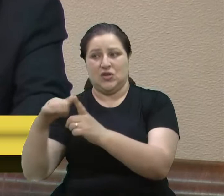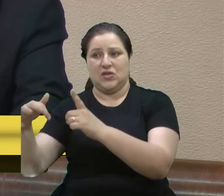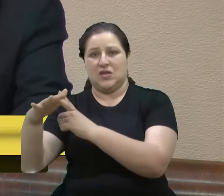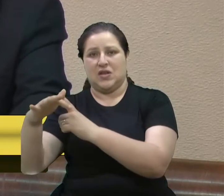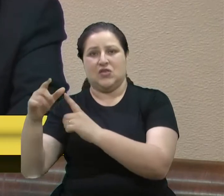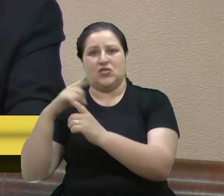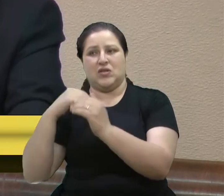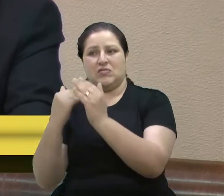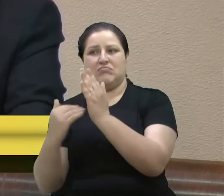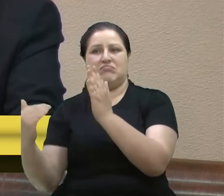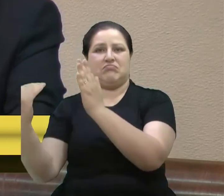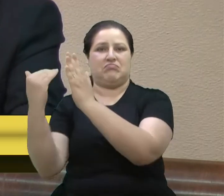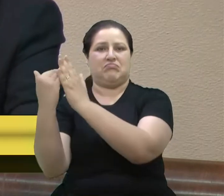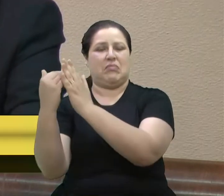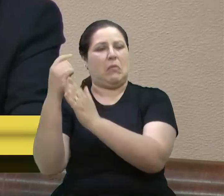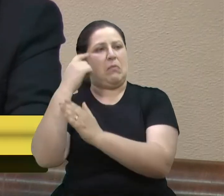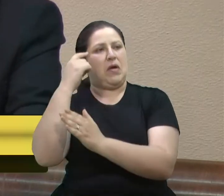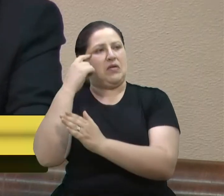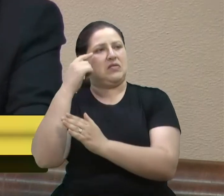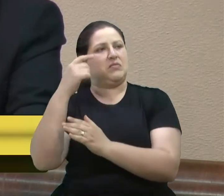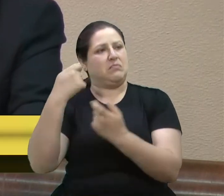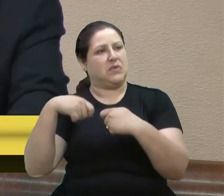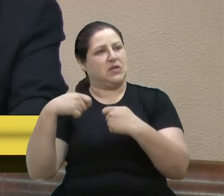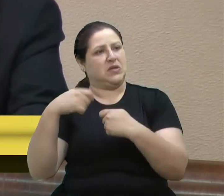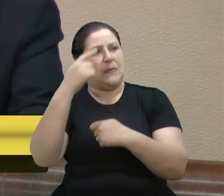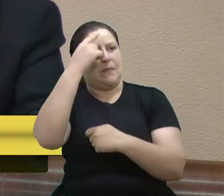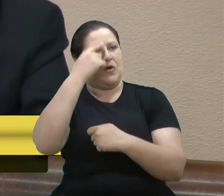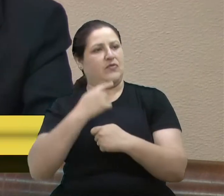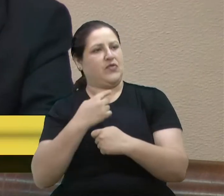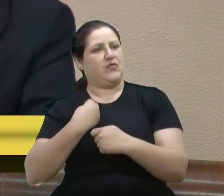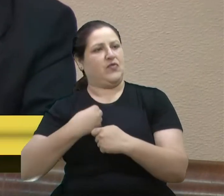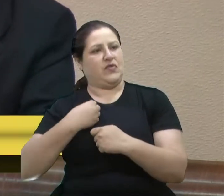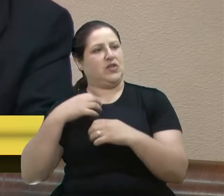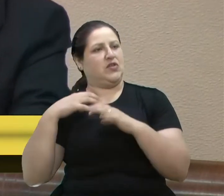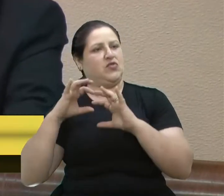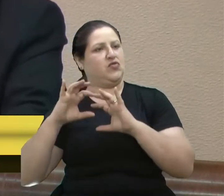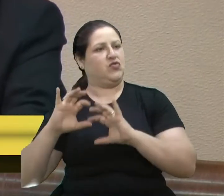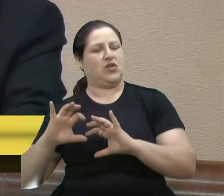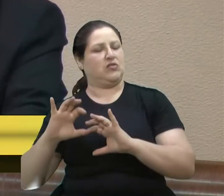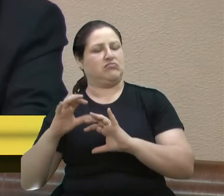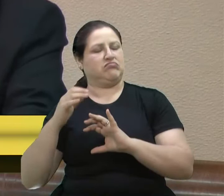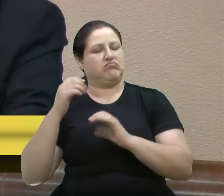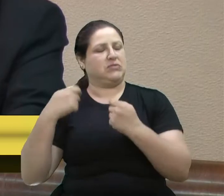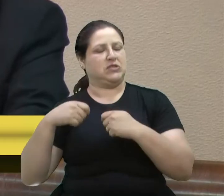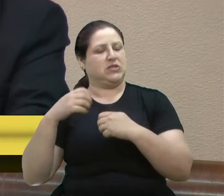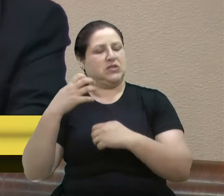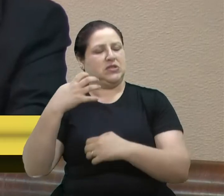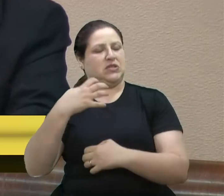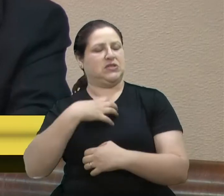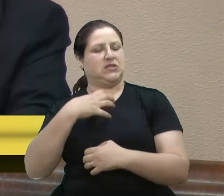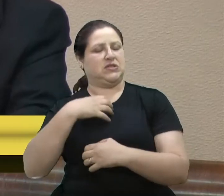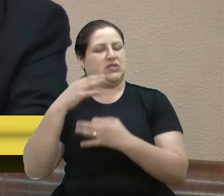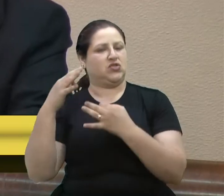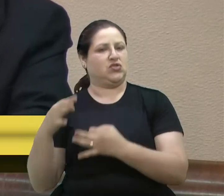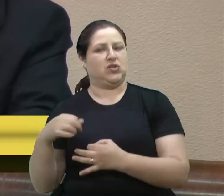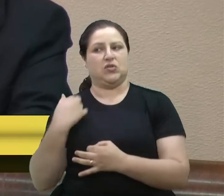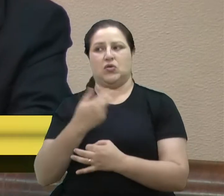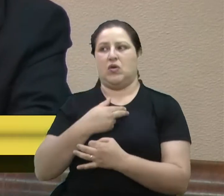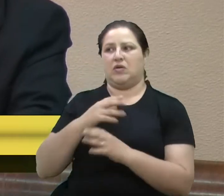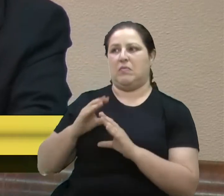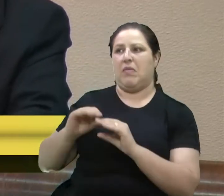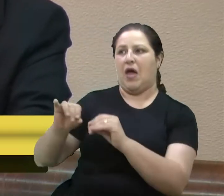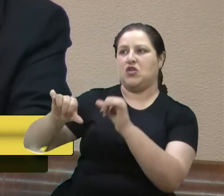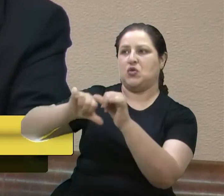que estabelecer esse perfil, viver esse perfil, assumir esse perfil. Mas esperamos que não